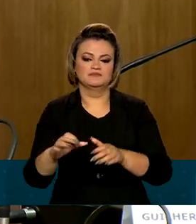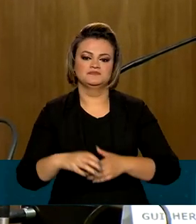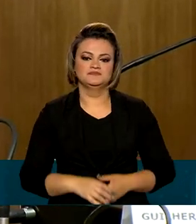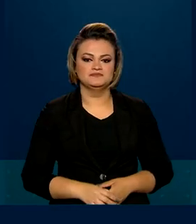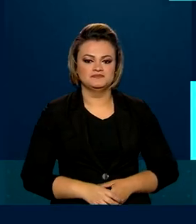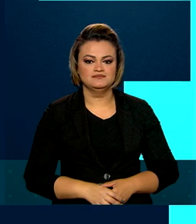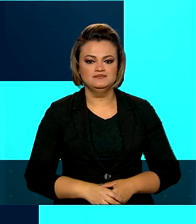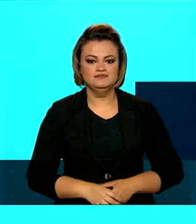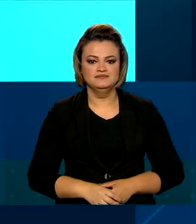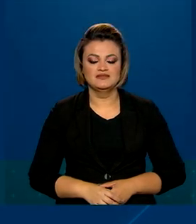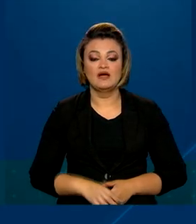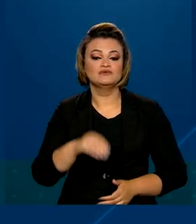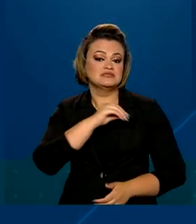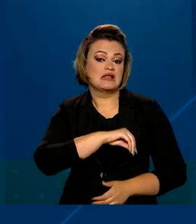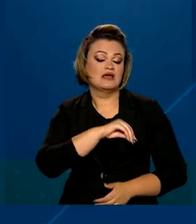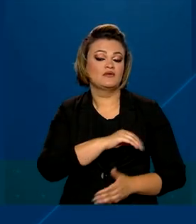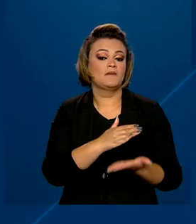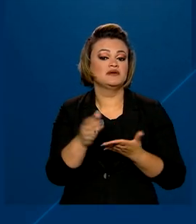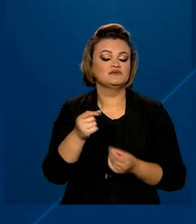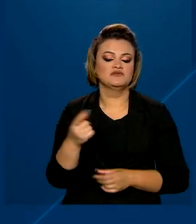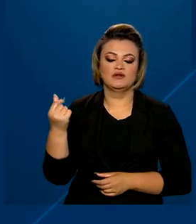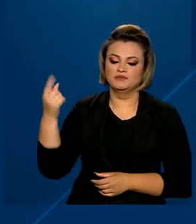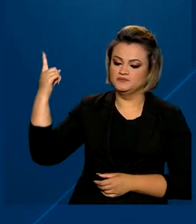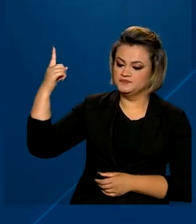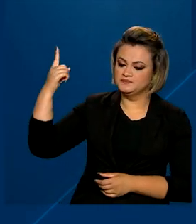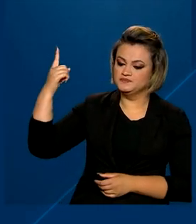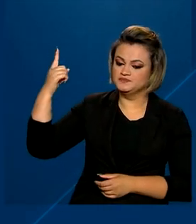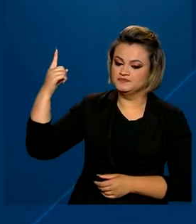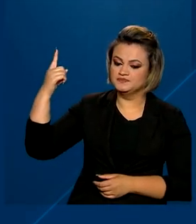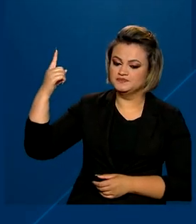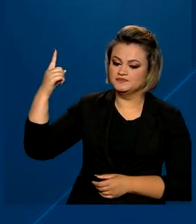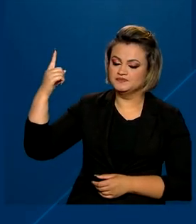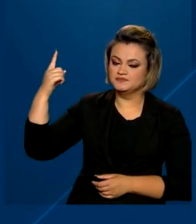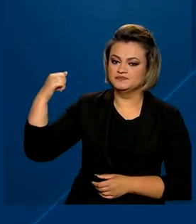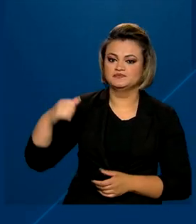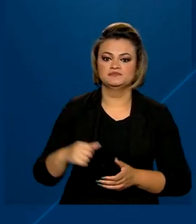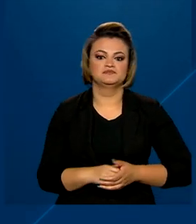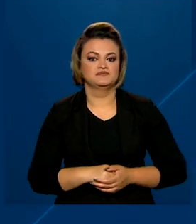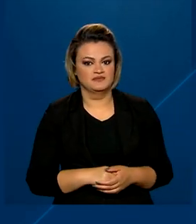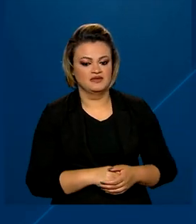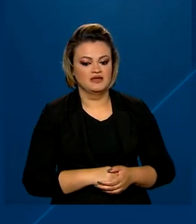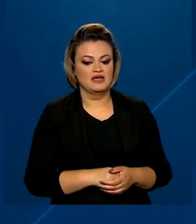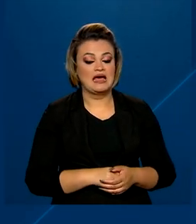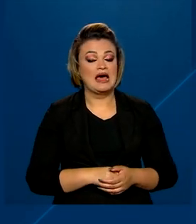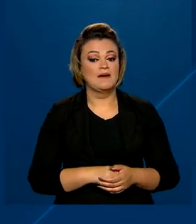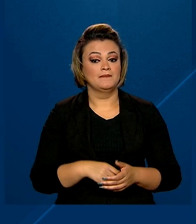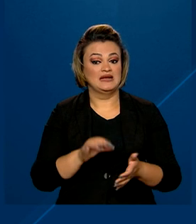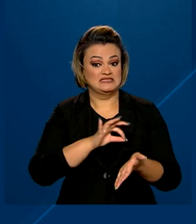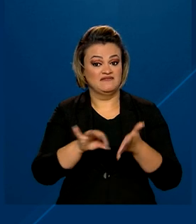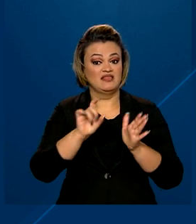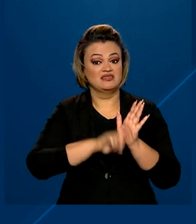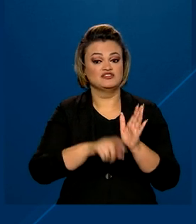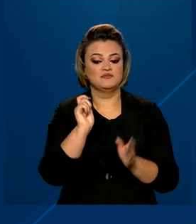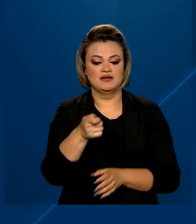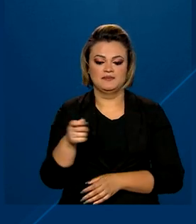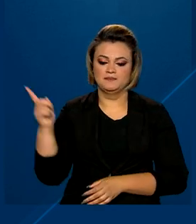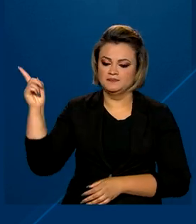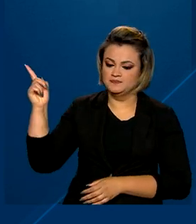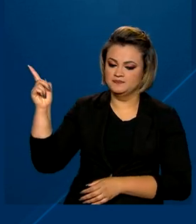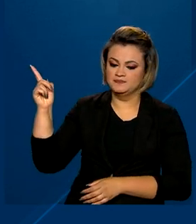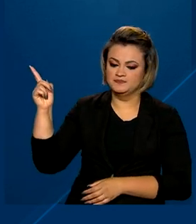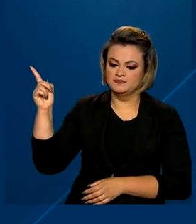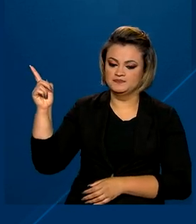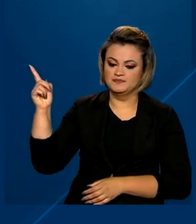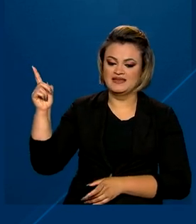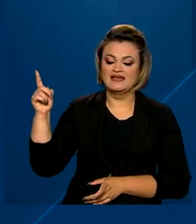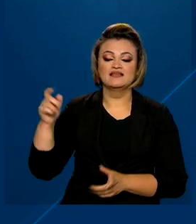O salário inicial é de 5.905 reais. O valor da taxa de inscrição é de 85 reais